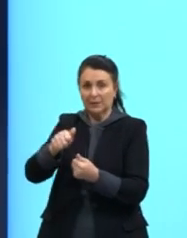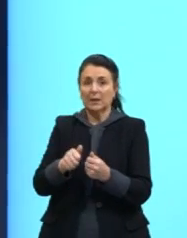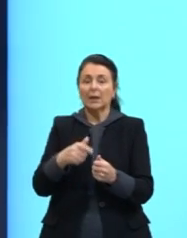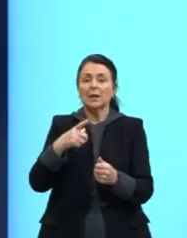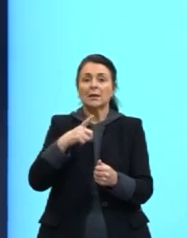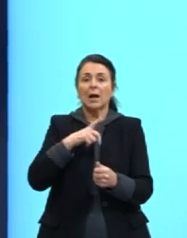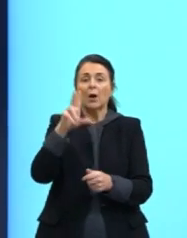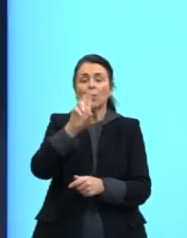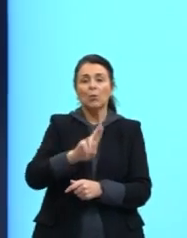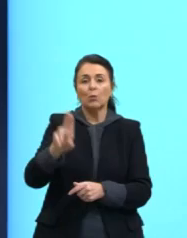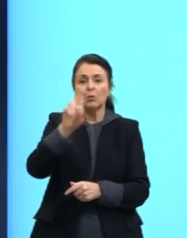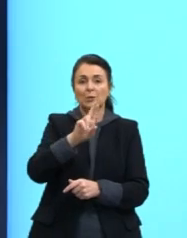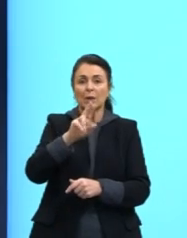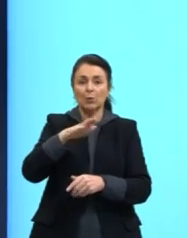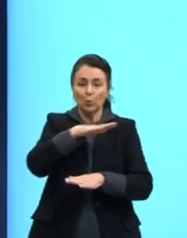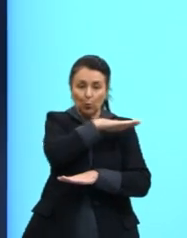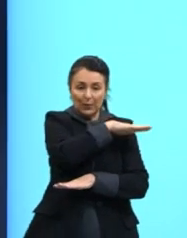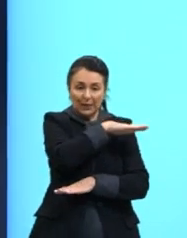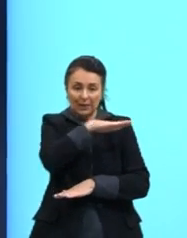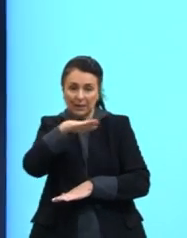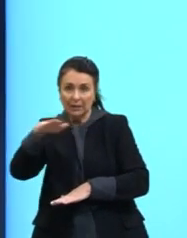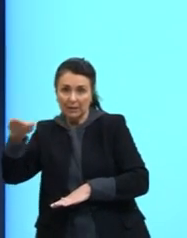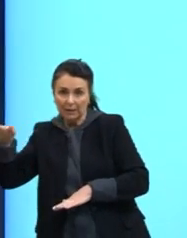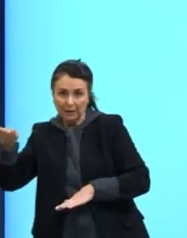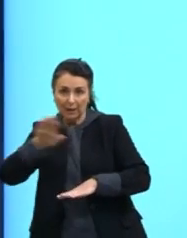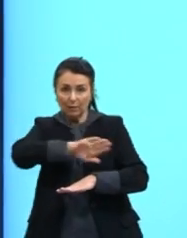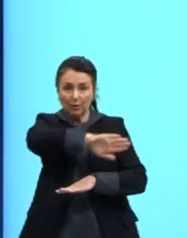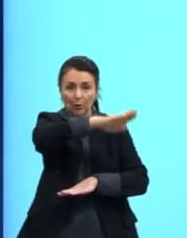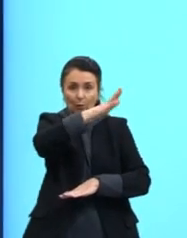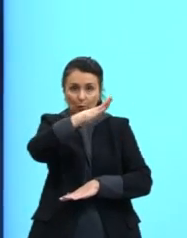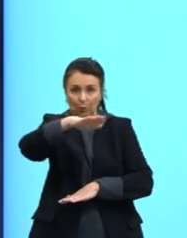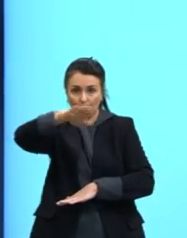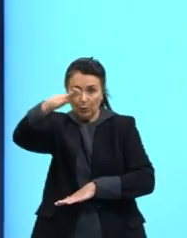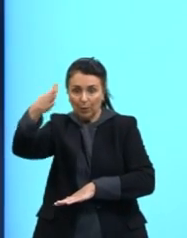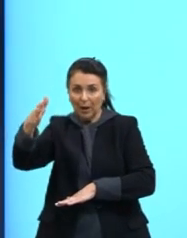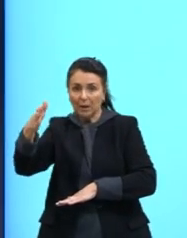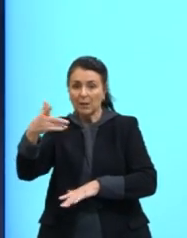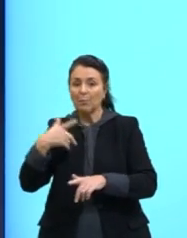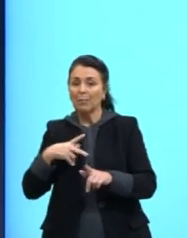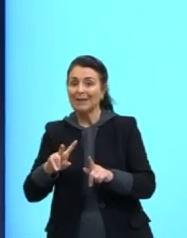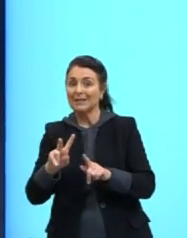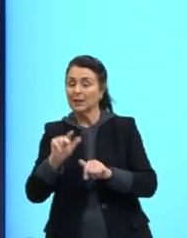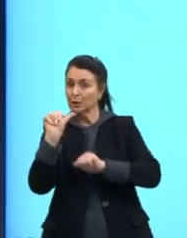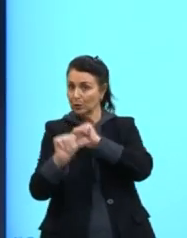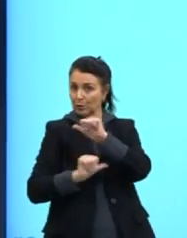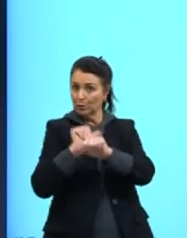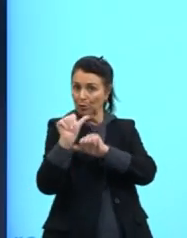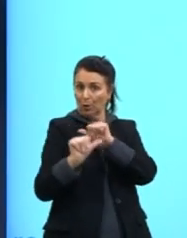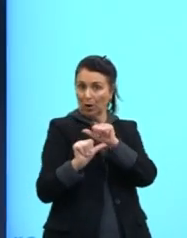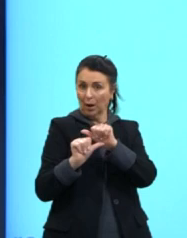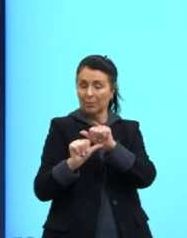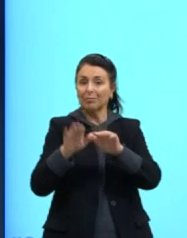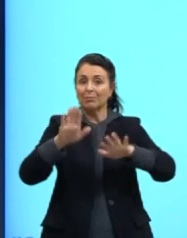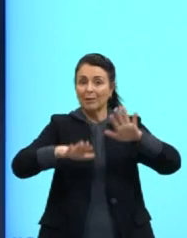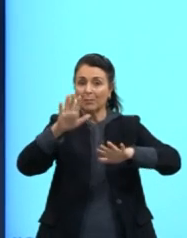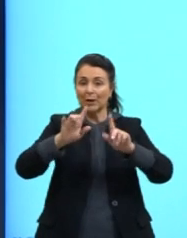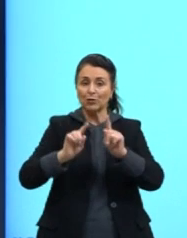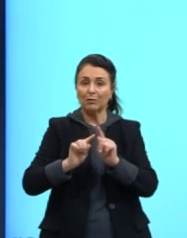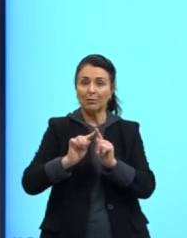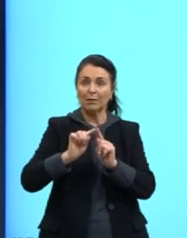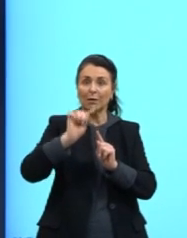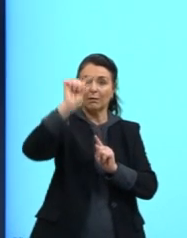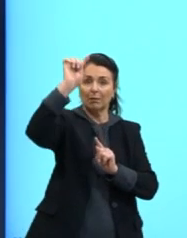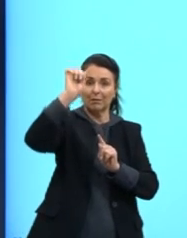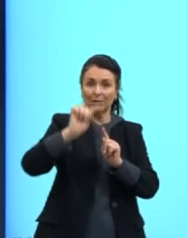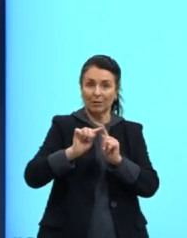Claro que aqui a gente está falando no nível do mar, né? Mas esse valor, ele varia, né? Dependendo da altitude. É importante lembrar que